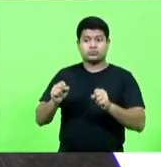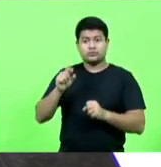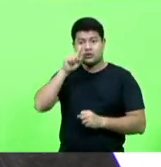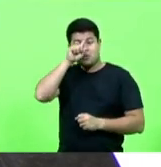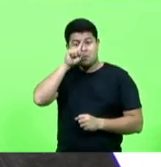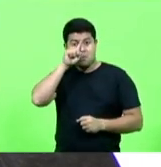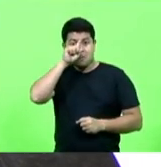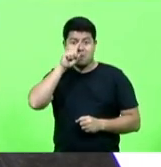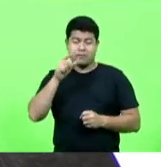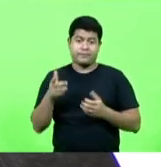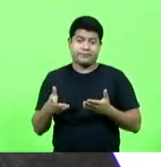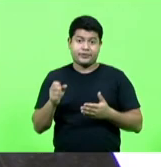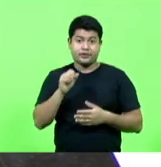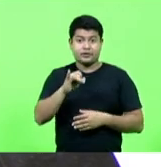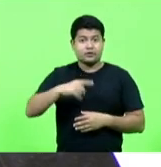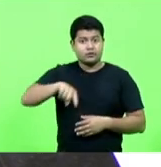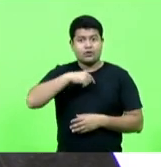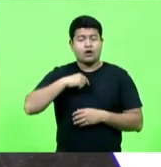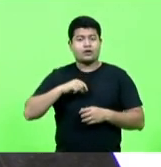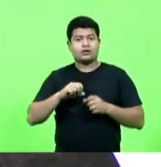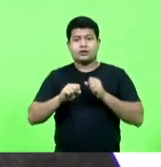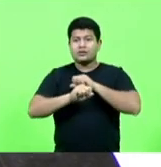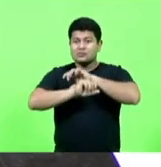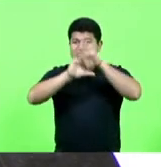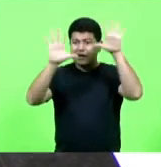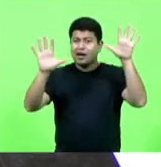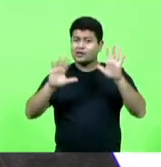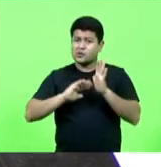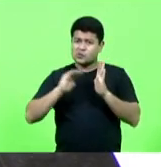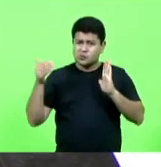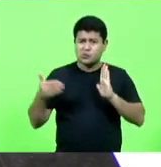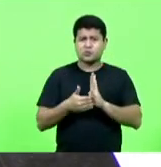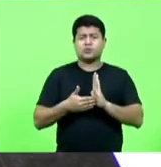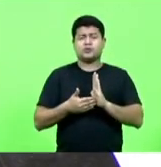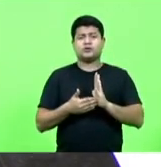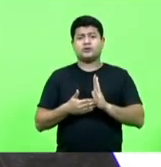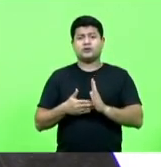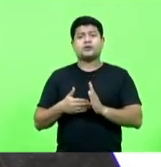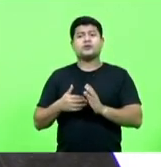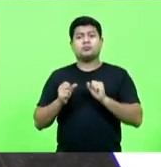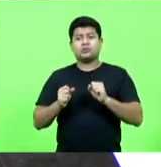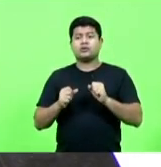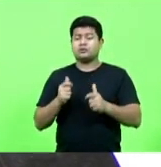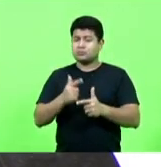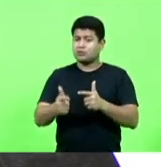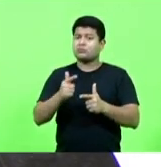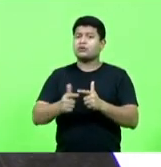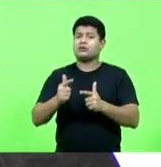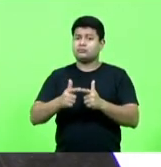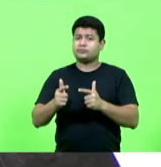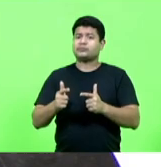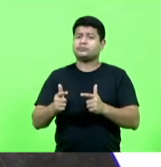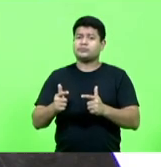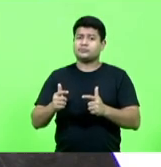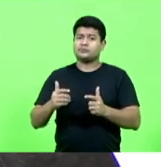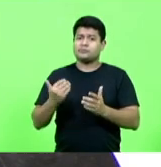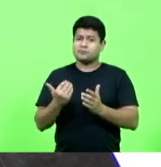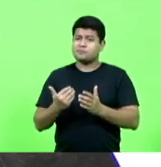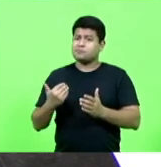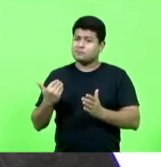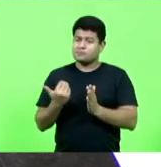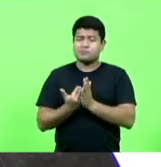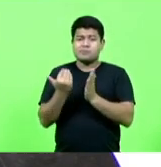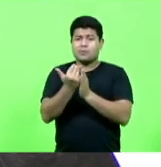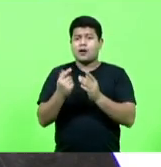Se nós formos revelar os números, nós estamos colocando a vida do cidadão